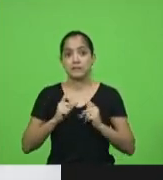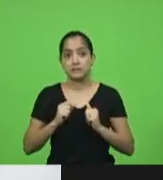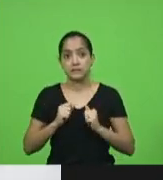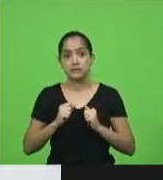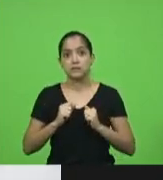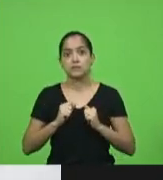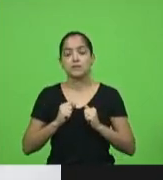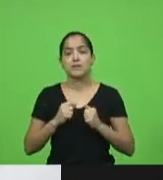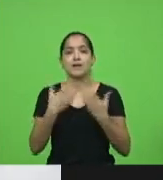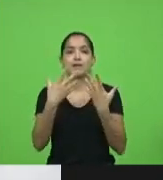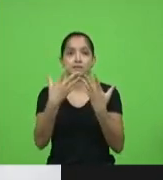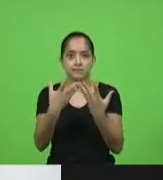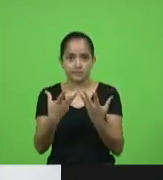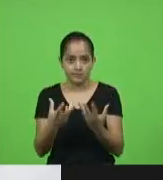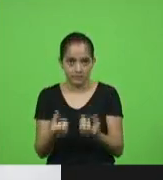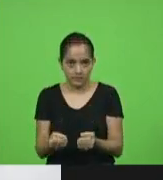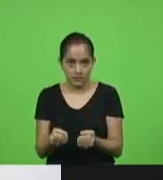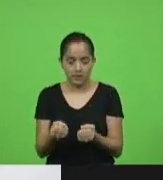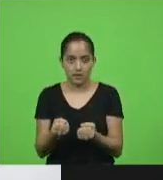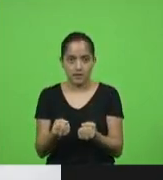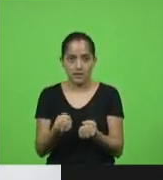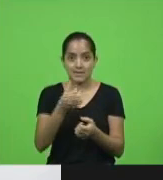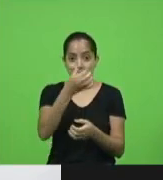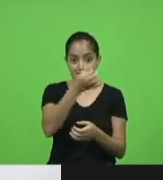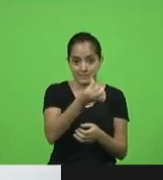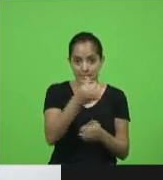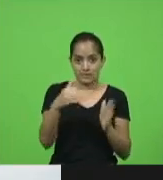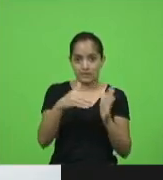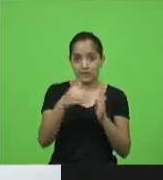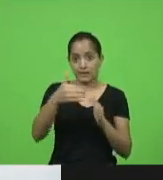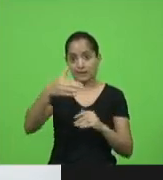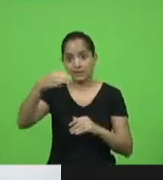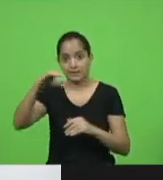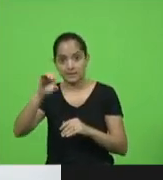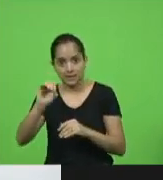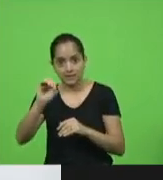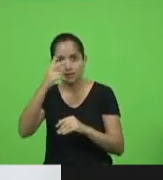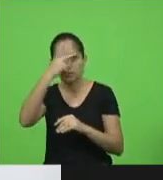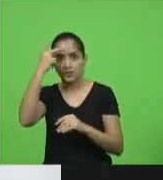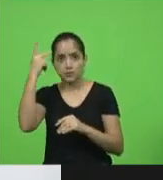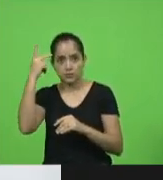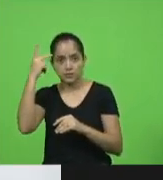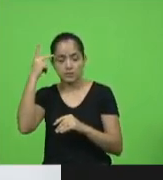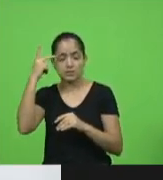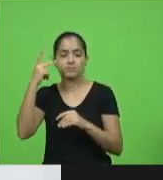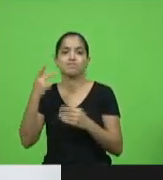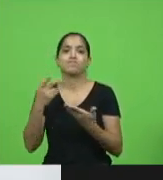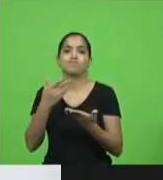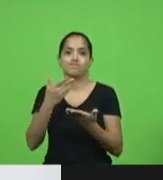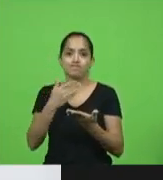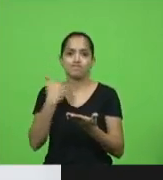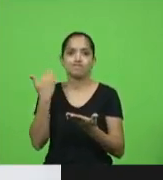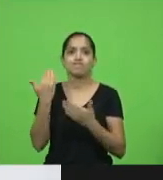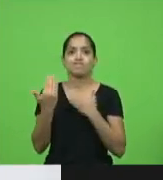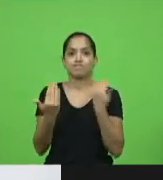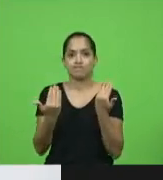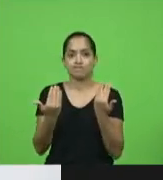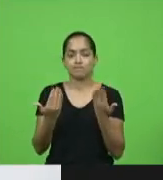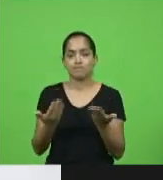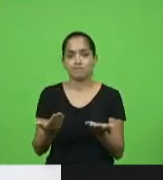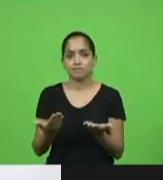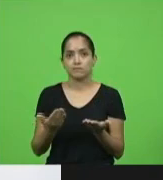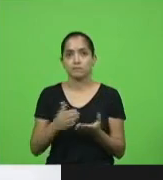aceitar que 6 em cada 10 pessoas vão morrer. o que o